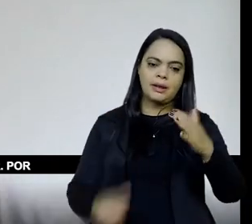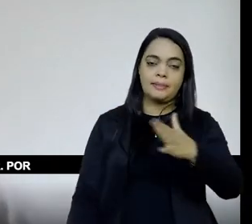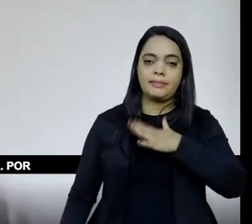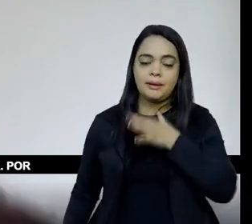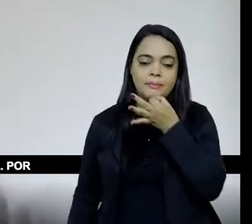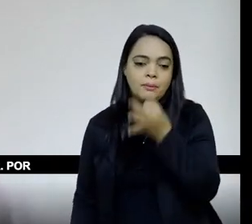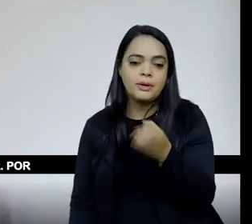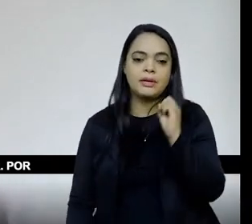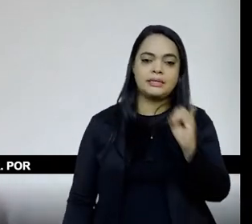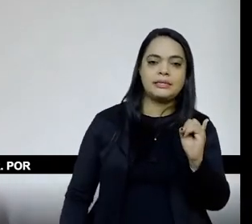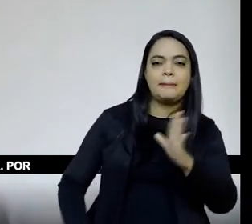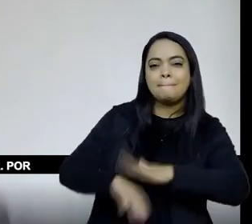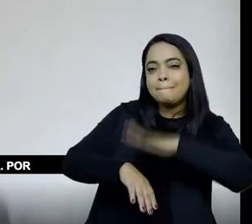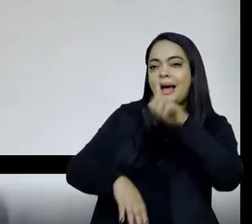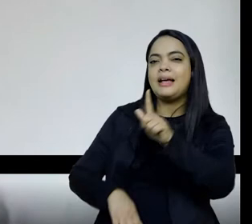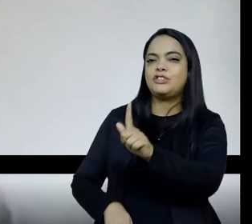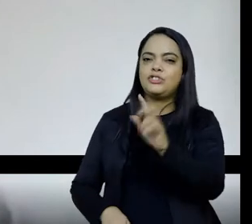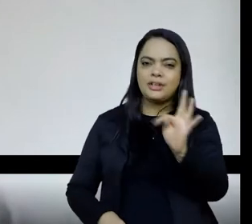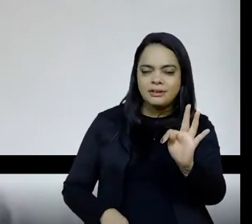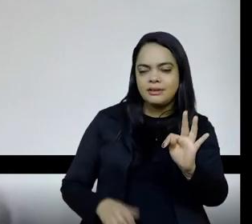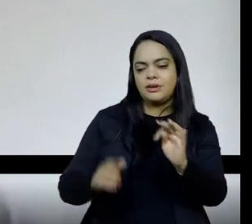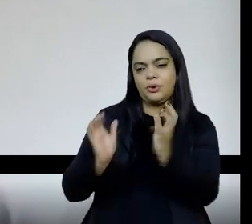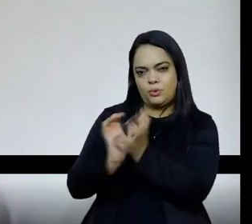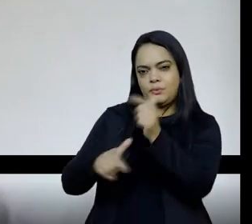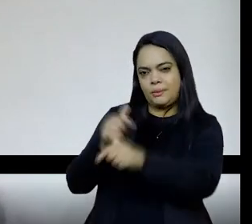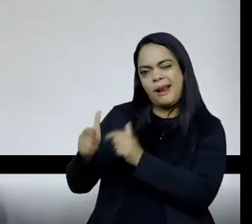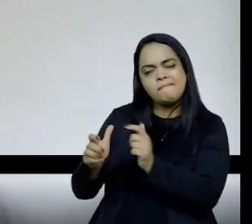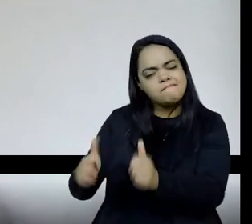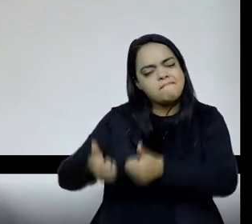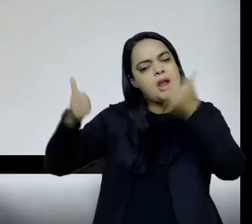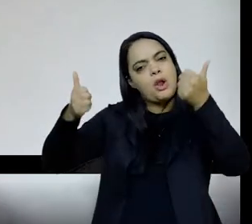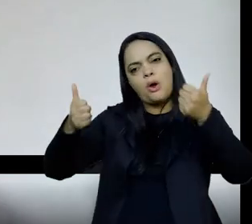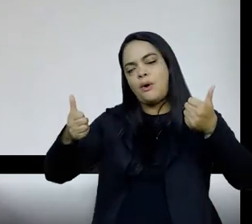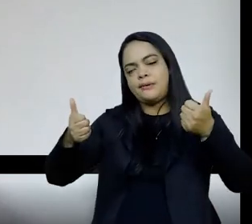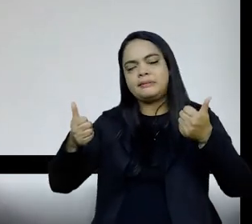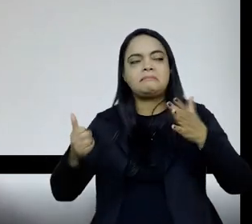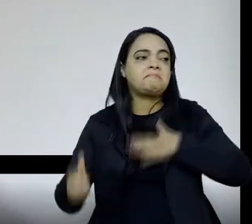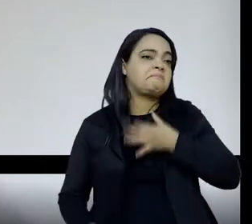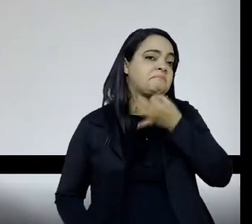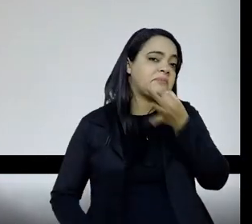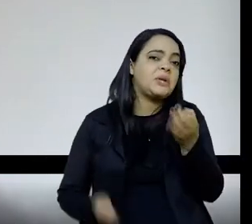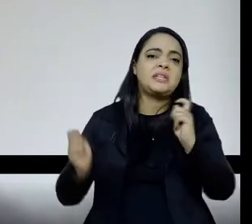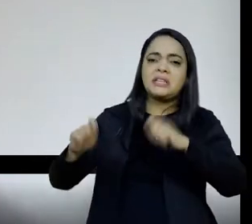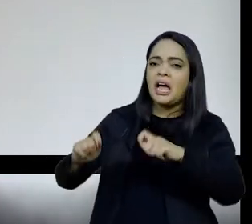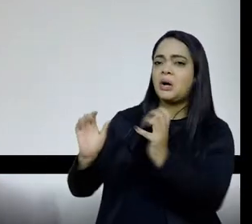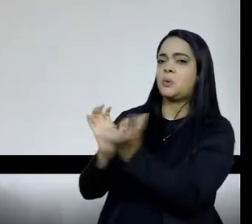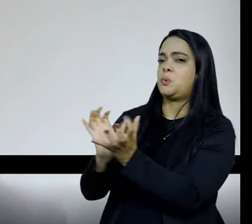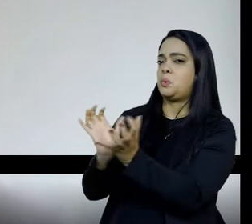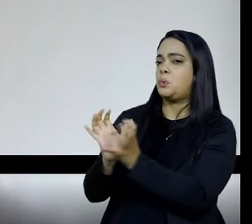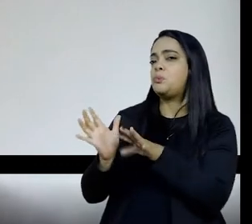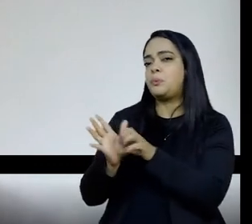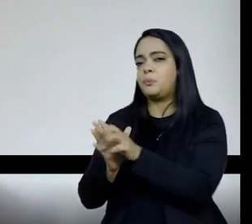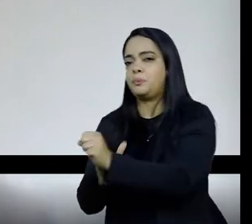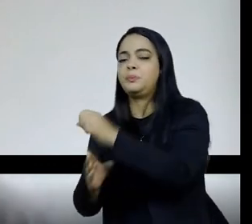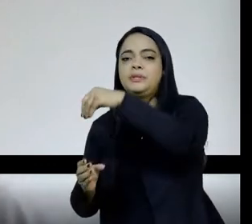mais GTs, melhor, né? Por isso, a ideia de que a gente pode ter GTs, que são os grupos de pesquisa nas suas